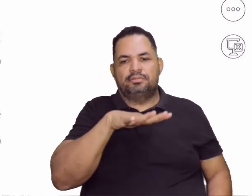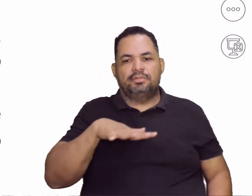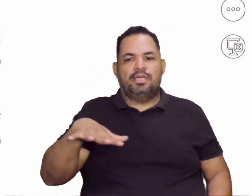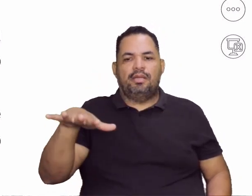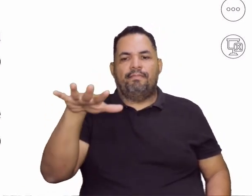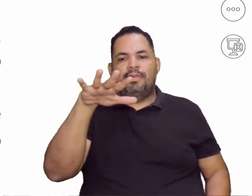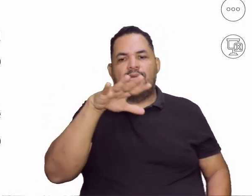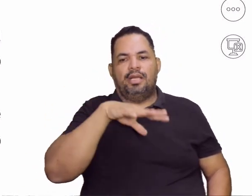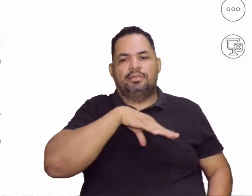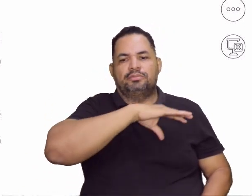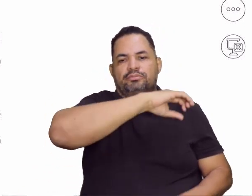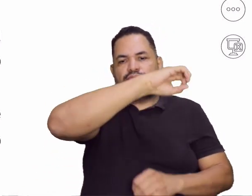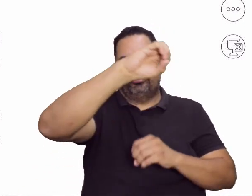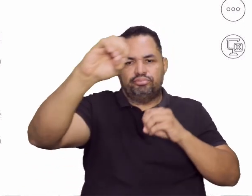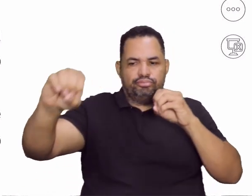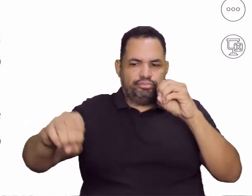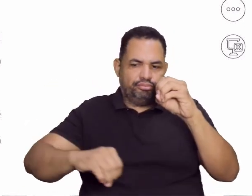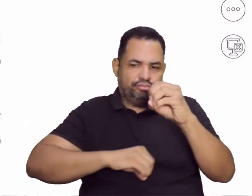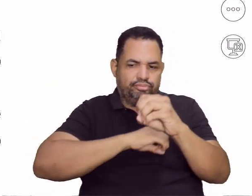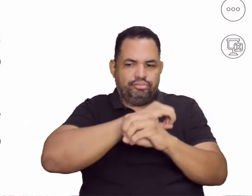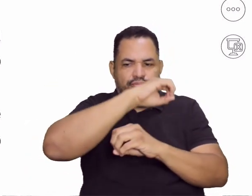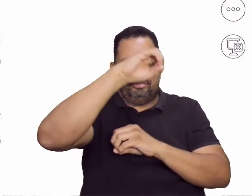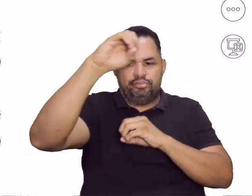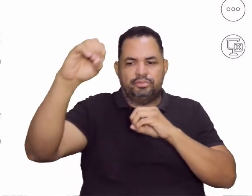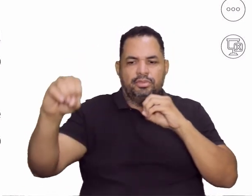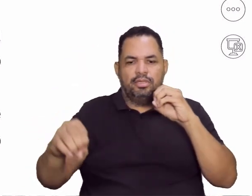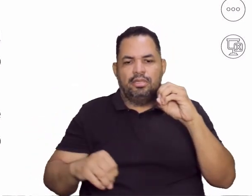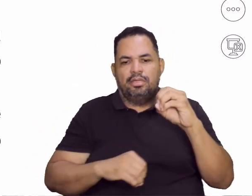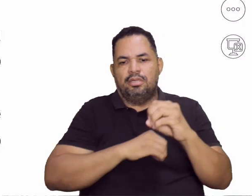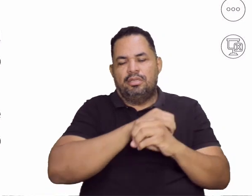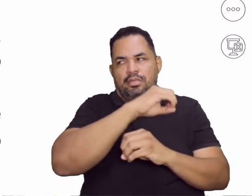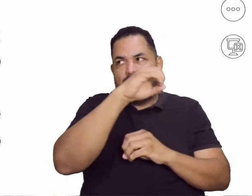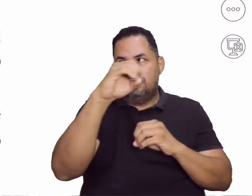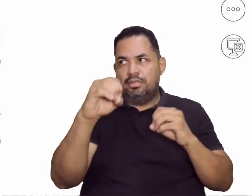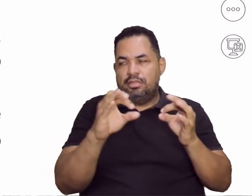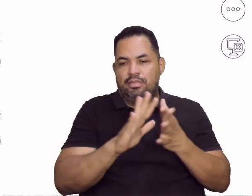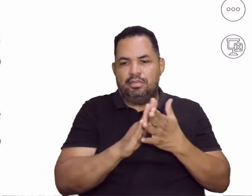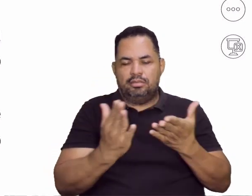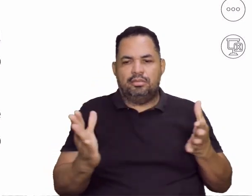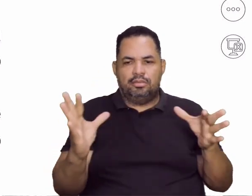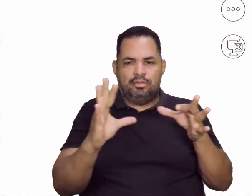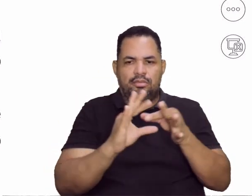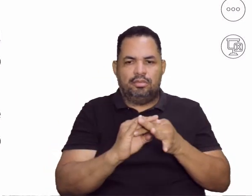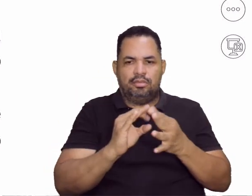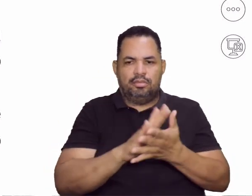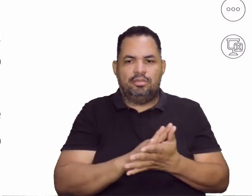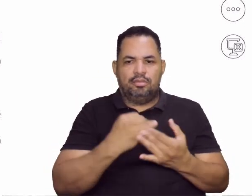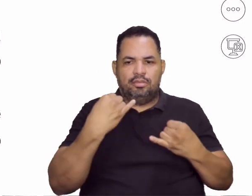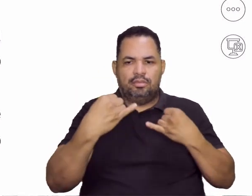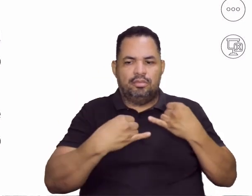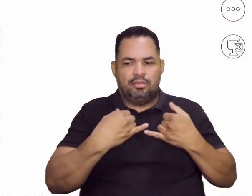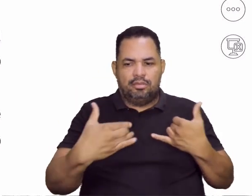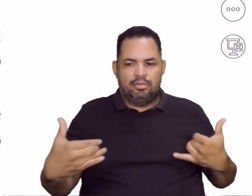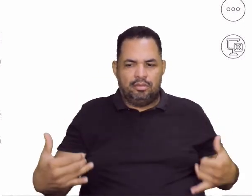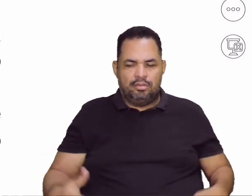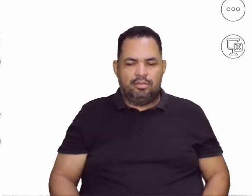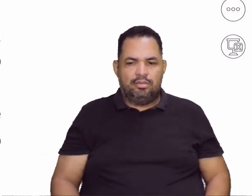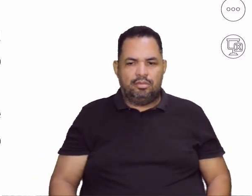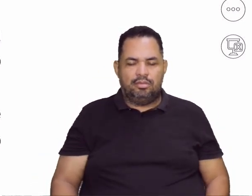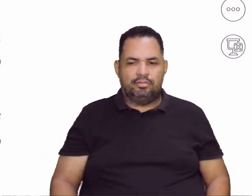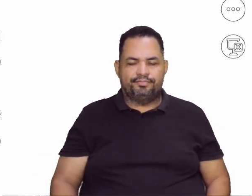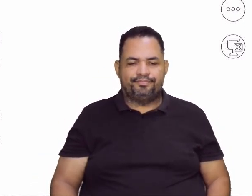planetas. É sempre muito pertinente isso no contexto dos jogos, né gente? Muito bem.